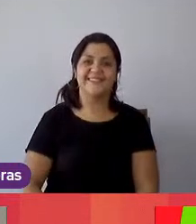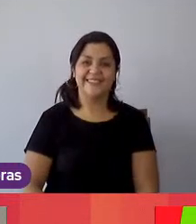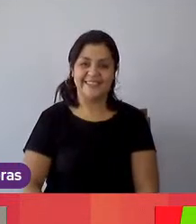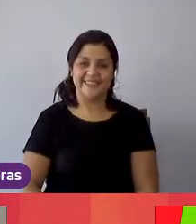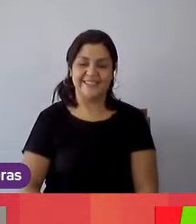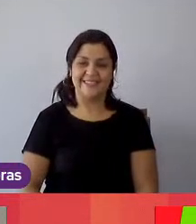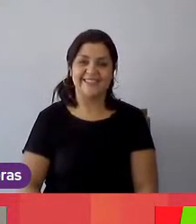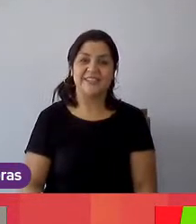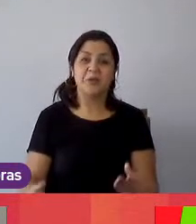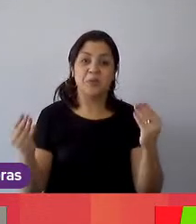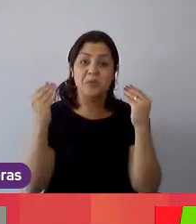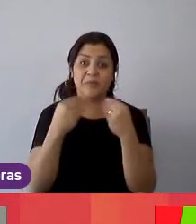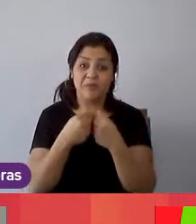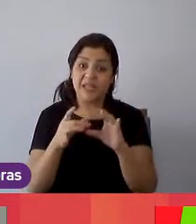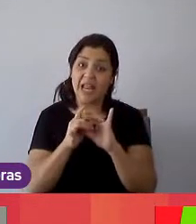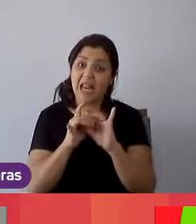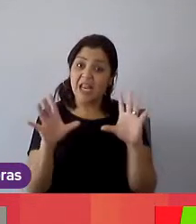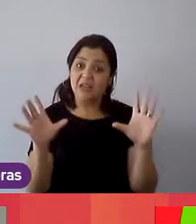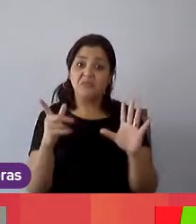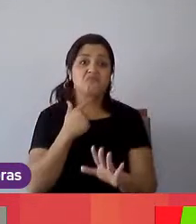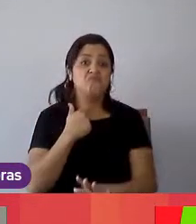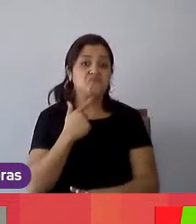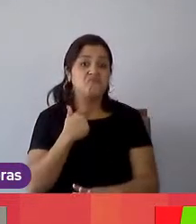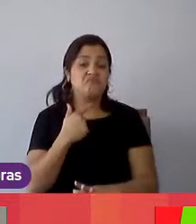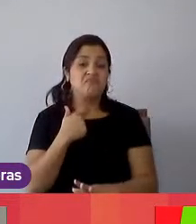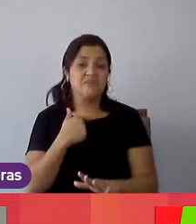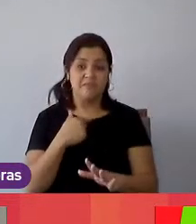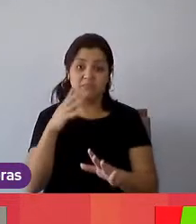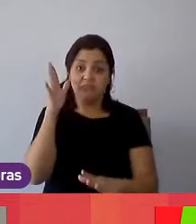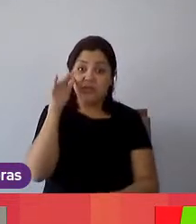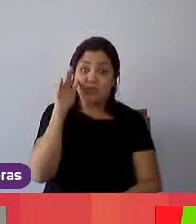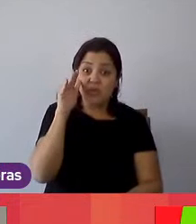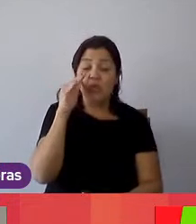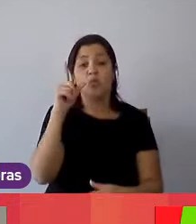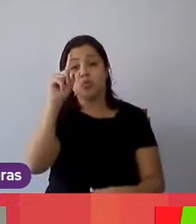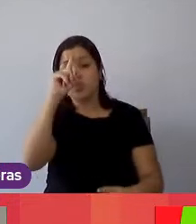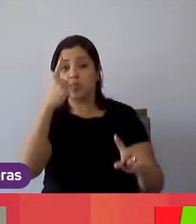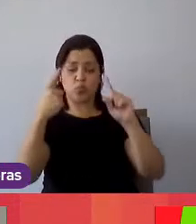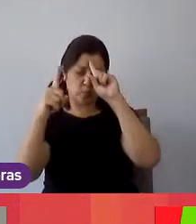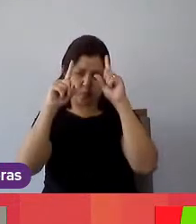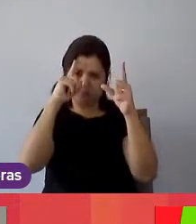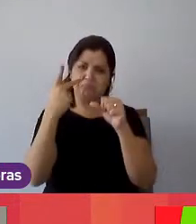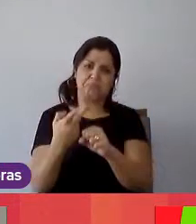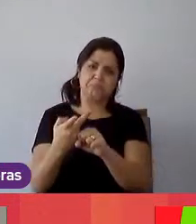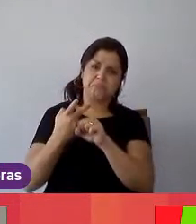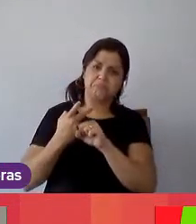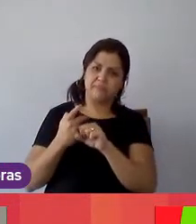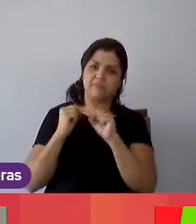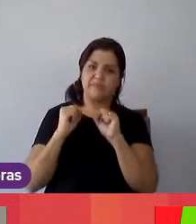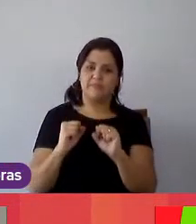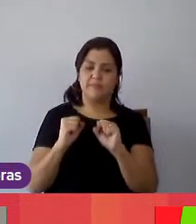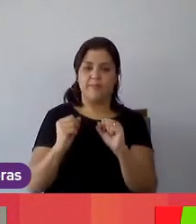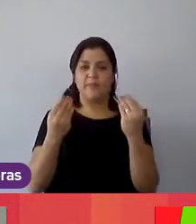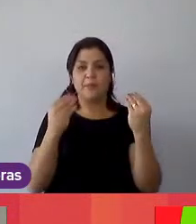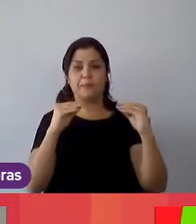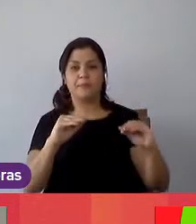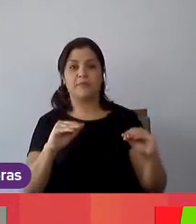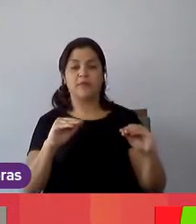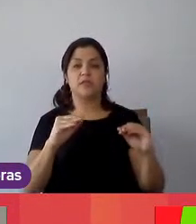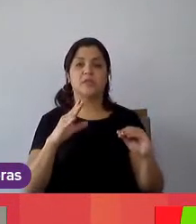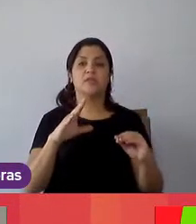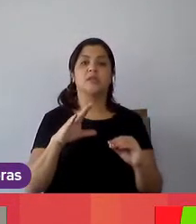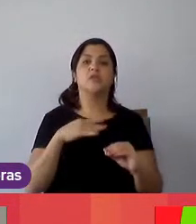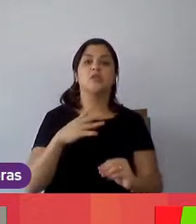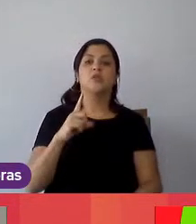deixo o canal aberto também se vocês ficaram com alguma dúvida vou pedir para as meninas deixarem o meu